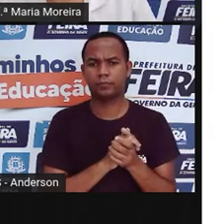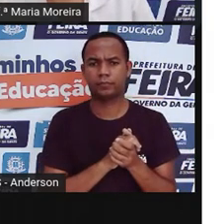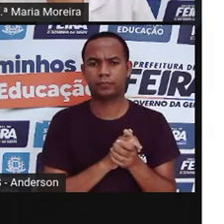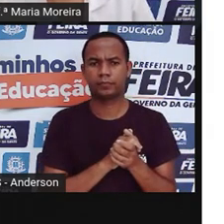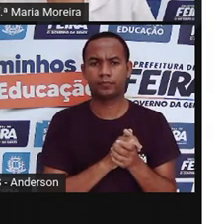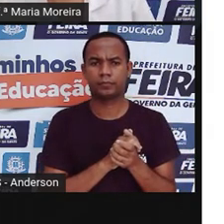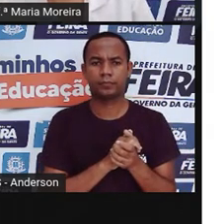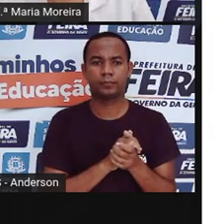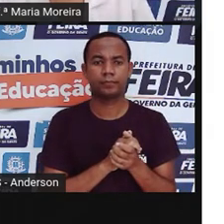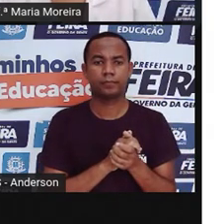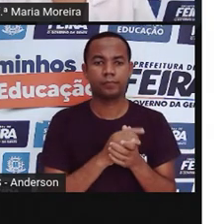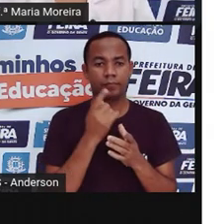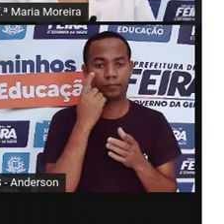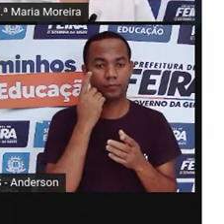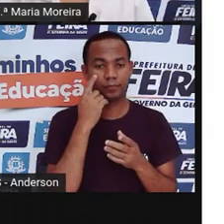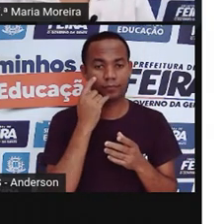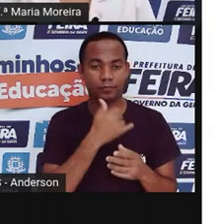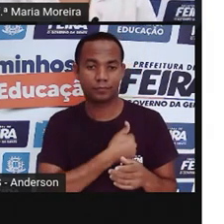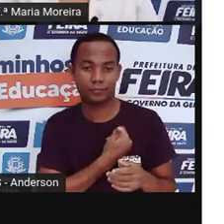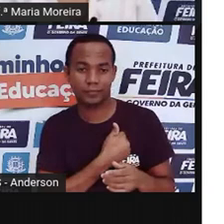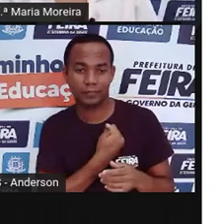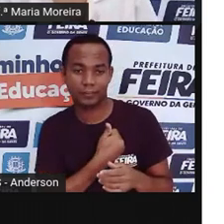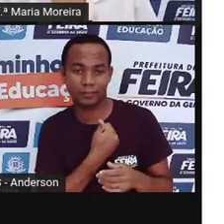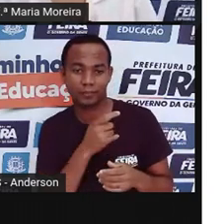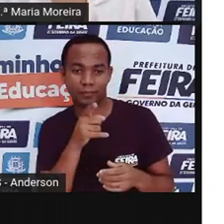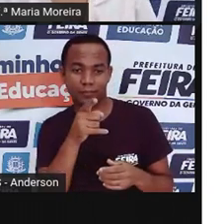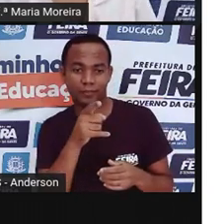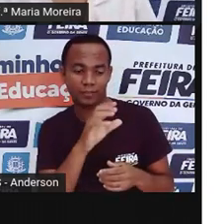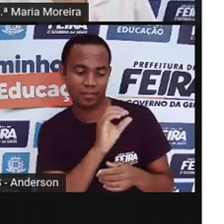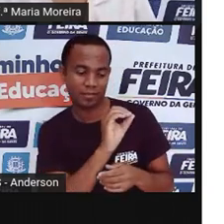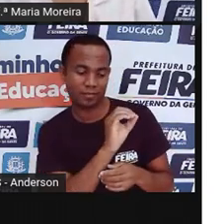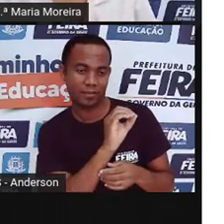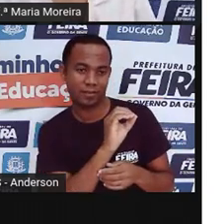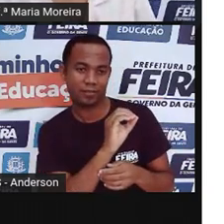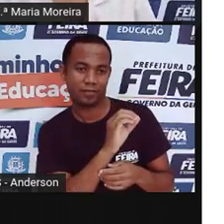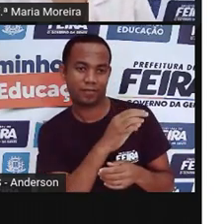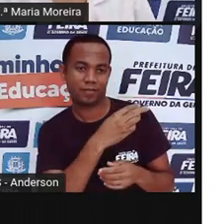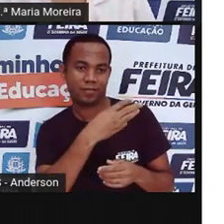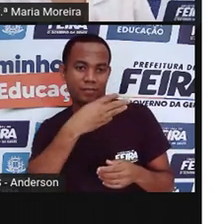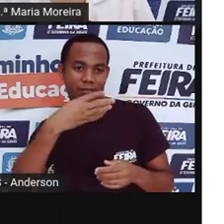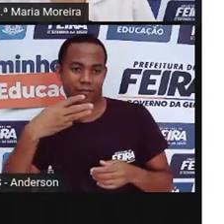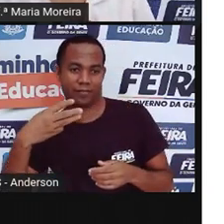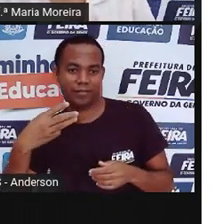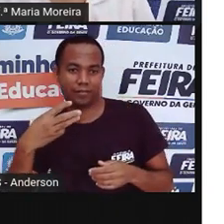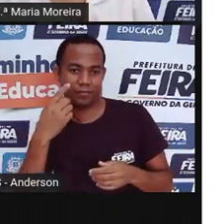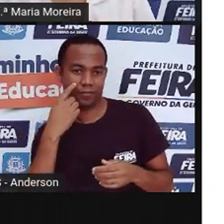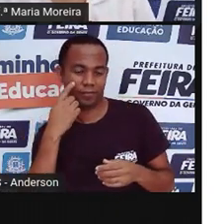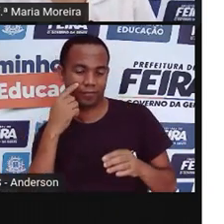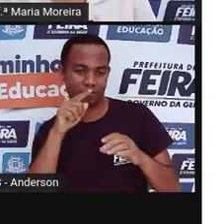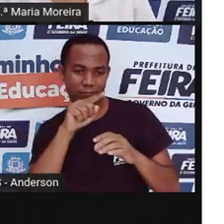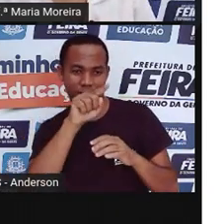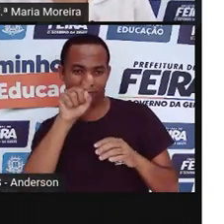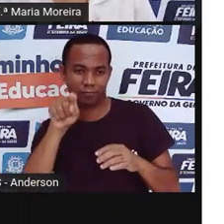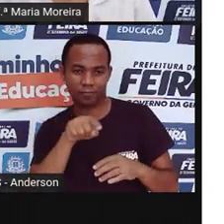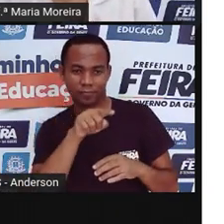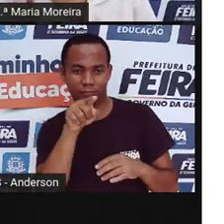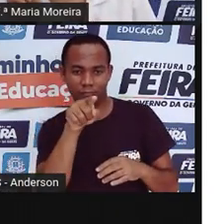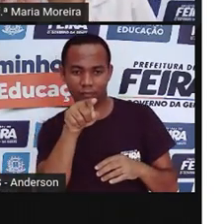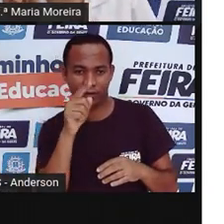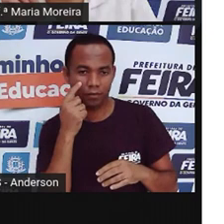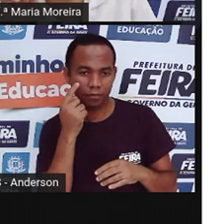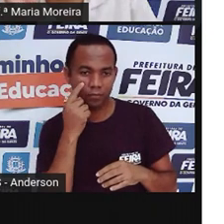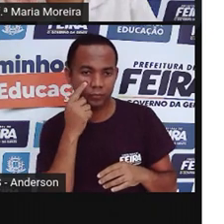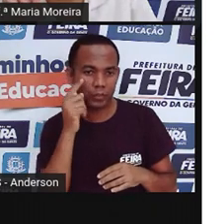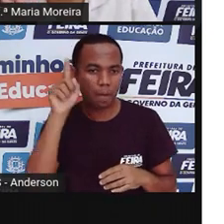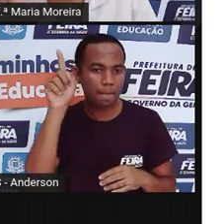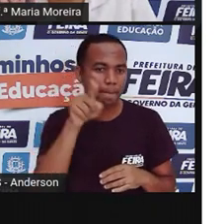Bom, a indicação por idade segue novamente o critério que é de segurança. Lembra que a Pró falou? Olha aí